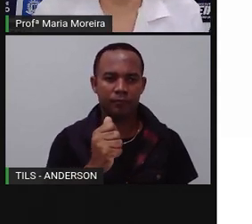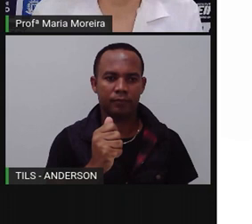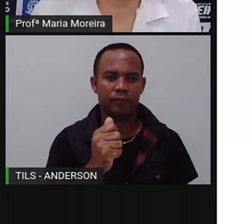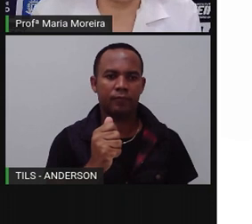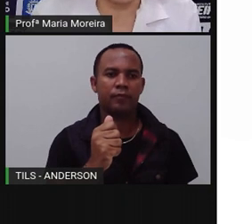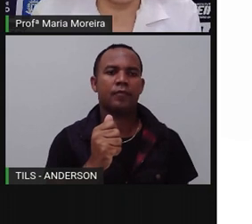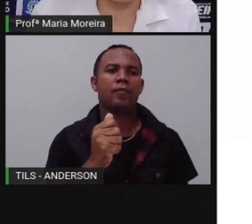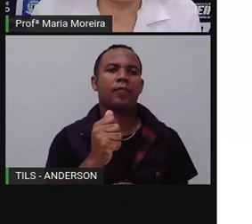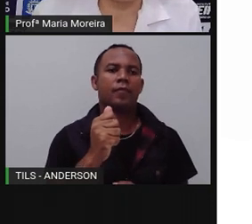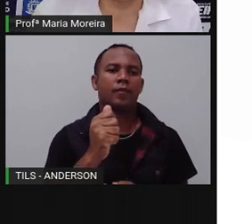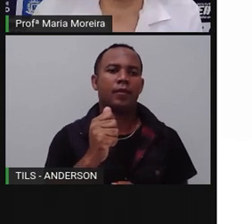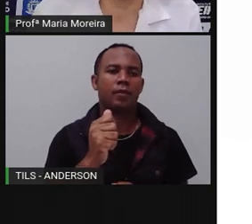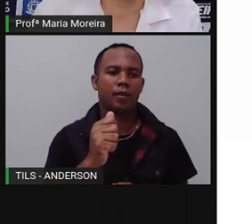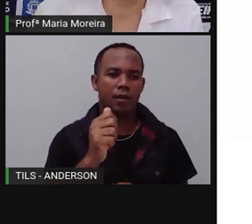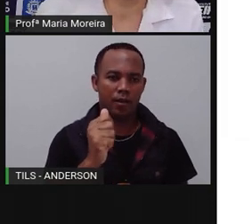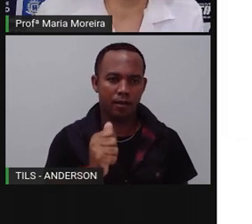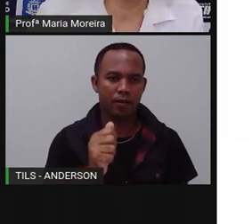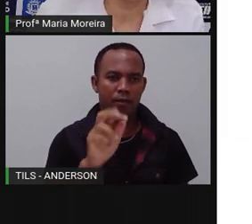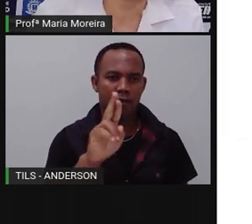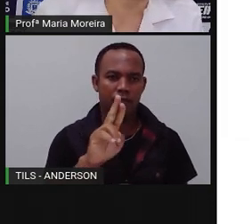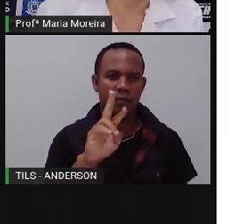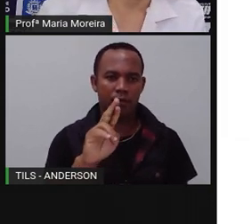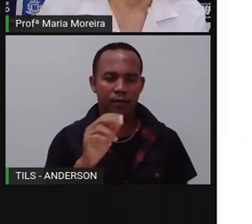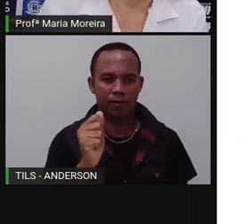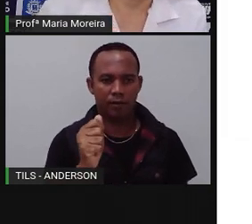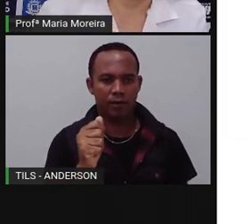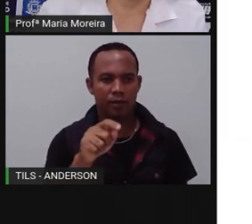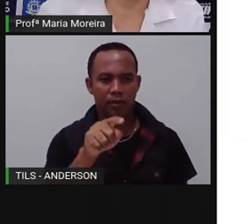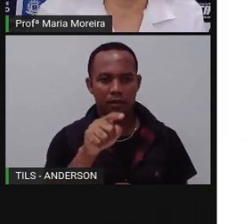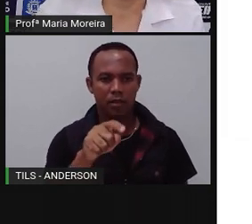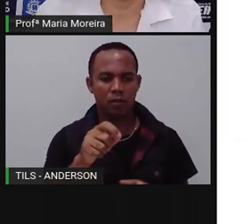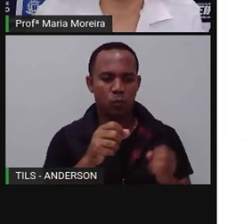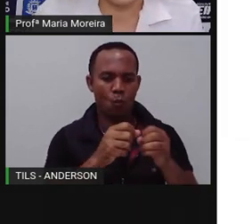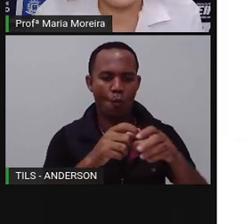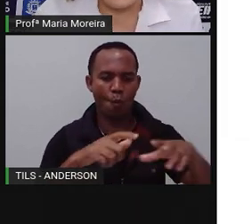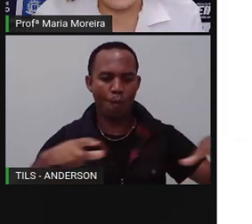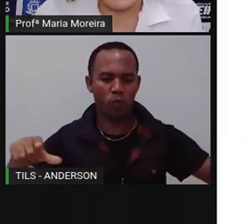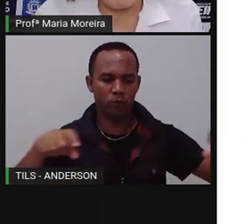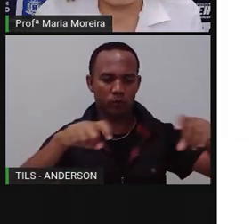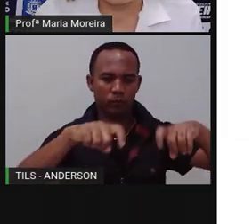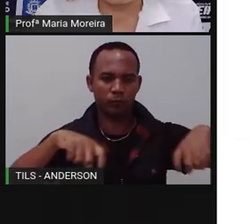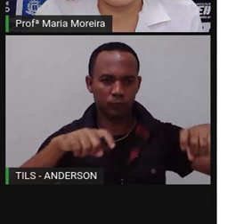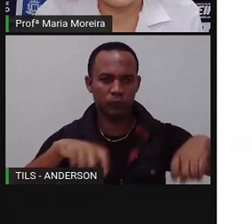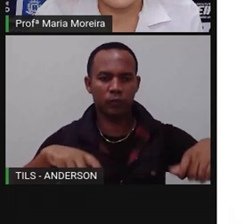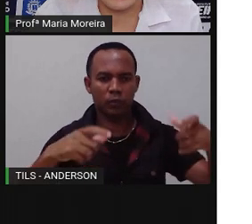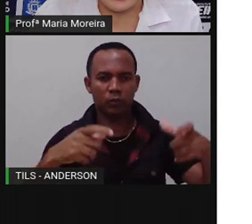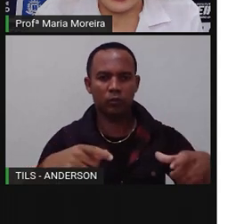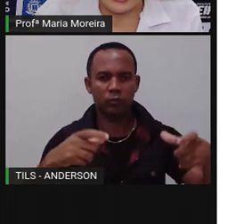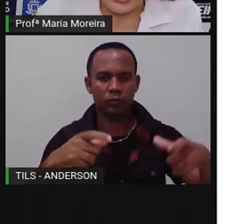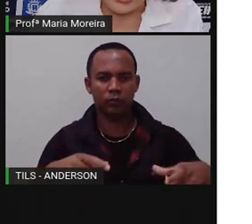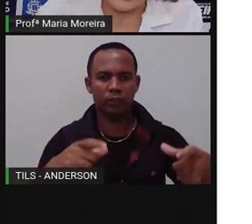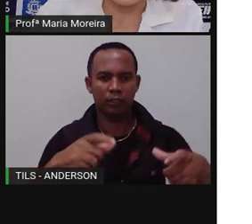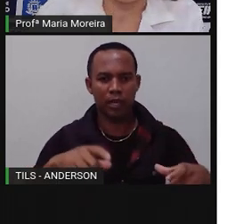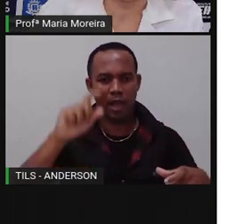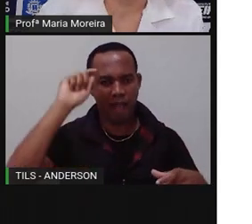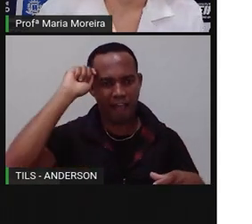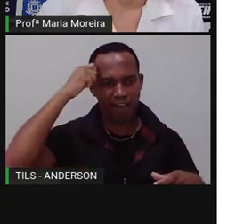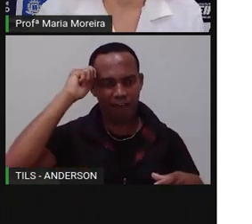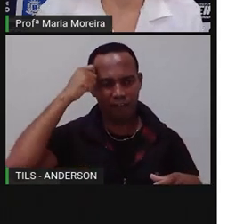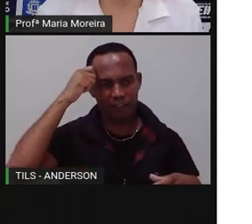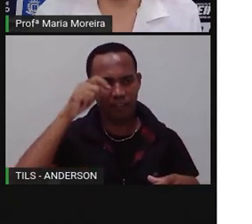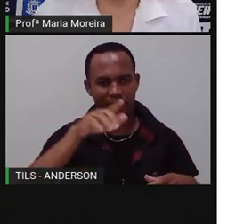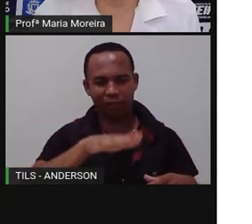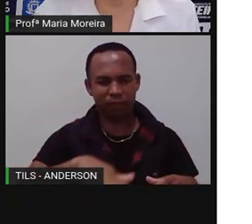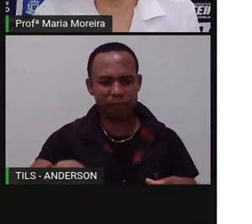a flor. O Saara é o maior deserto do mundo e localiza-se na África, tá?